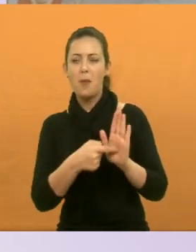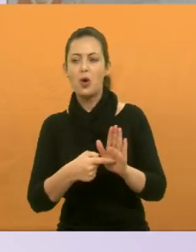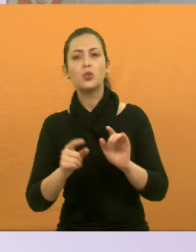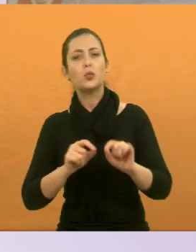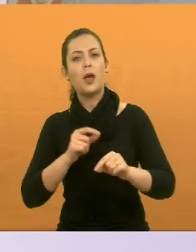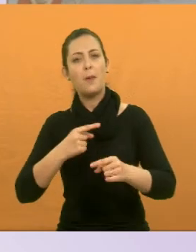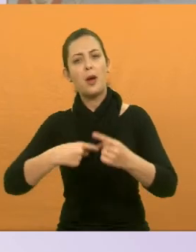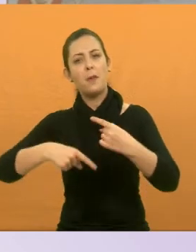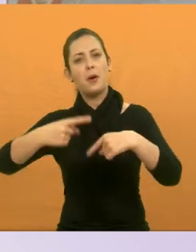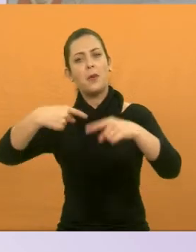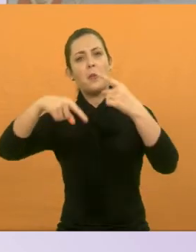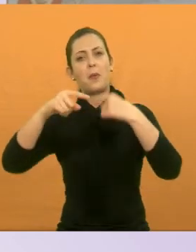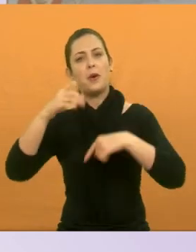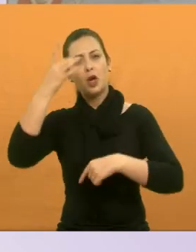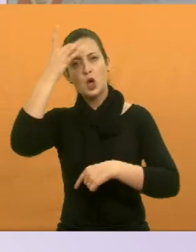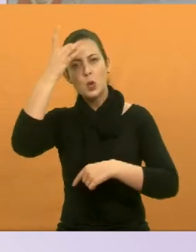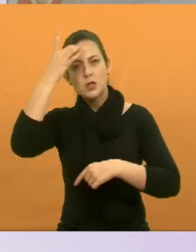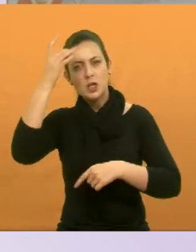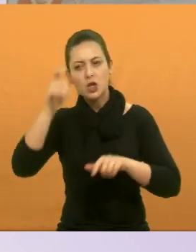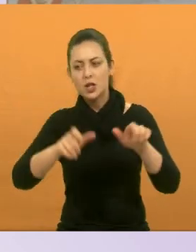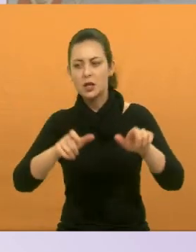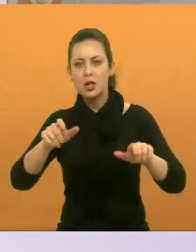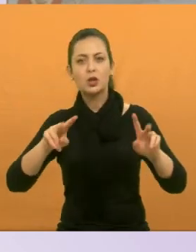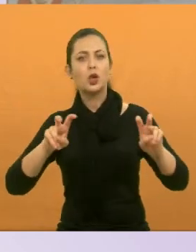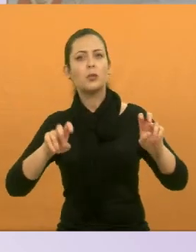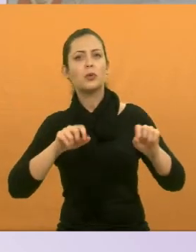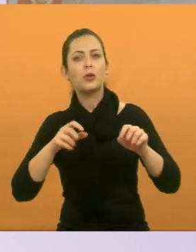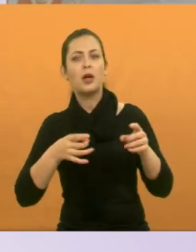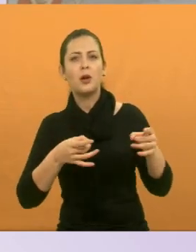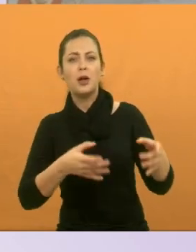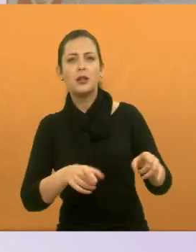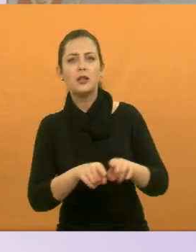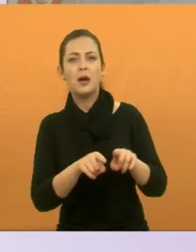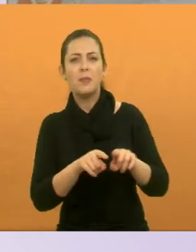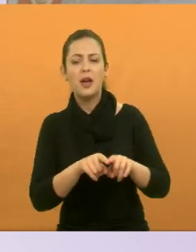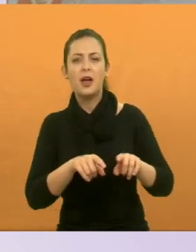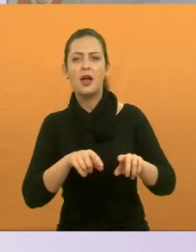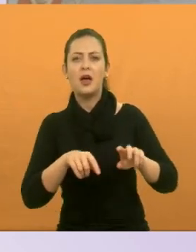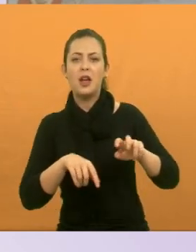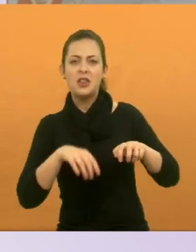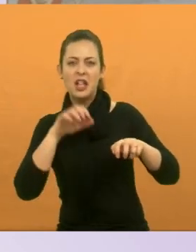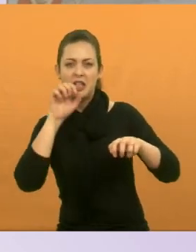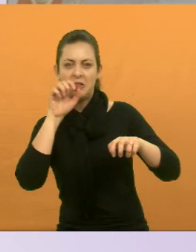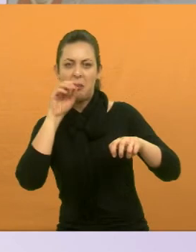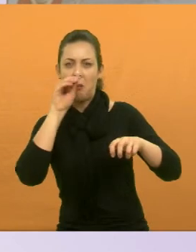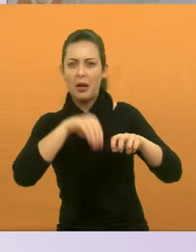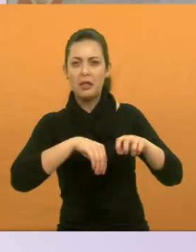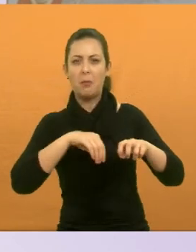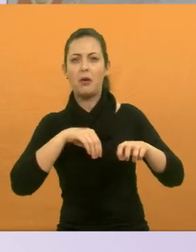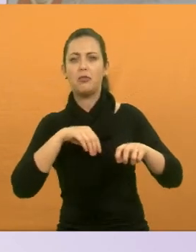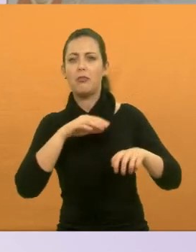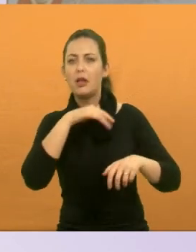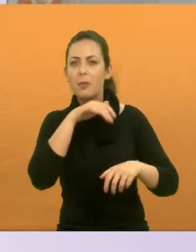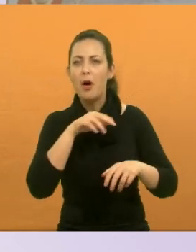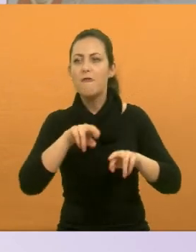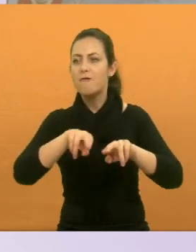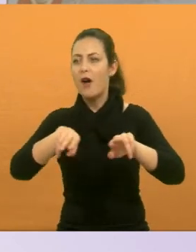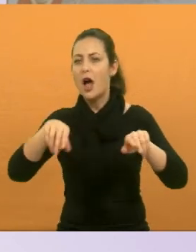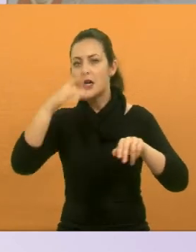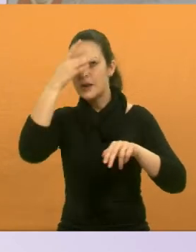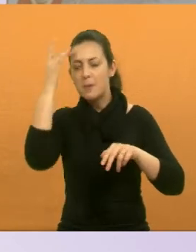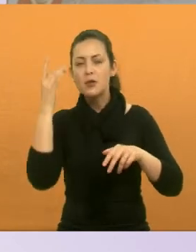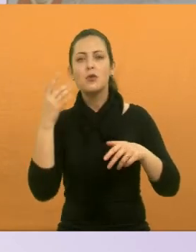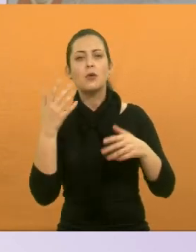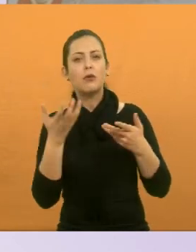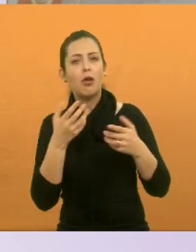crescimento da conscientização com relação ao abandono e aos maus-tratos. Vários promotores ligados à causa animal. Foi muito bom